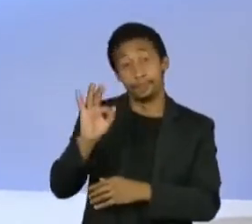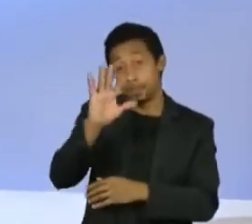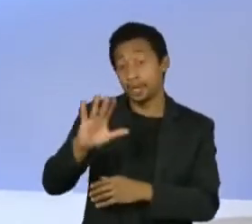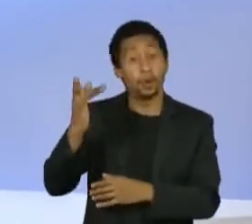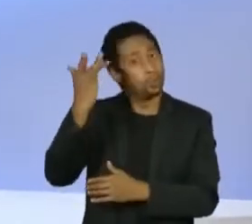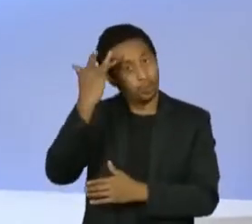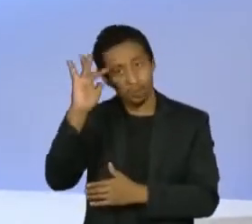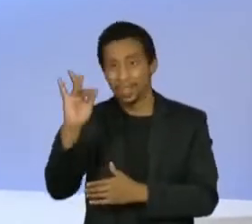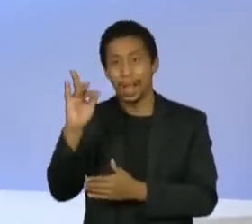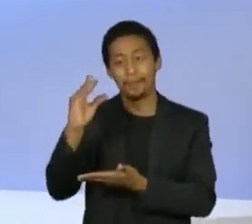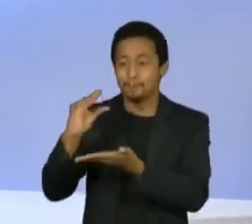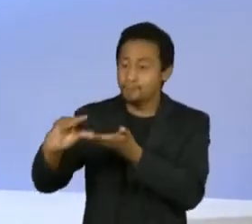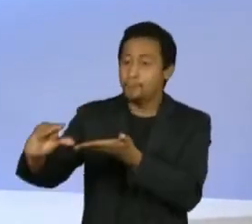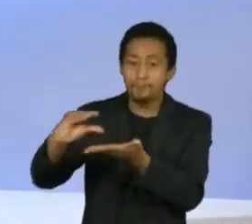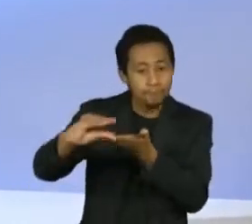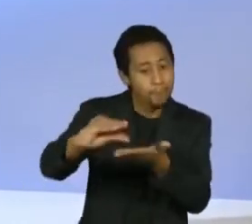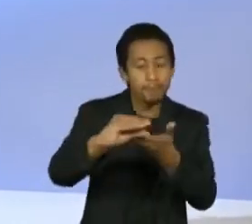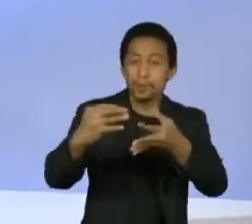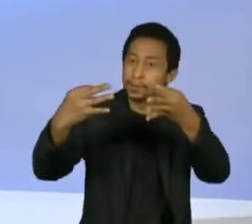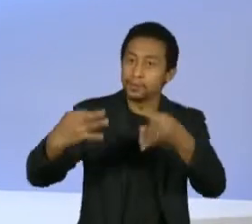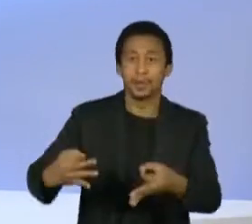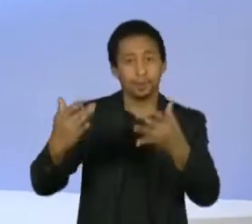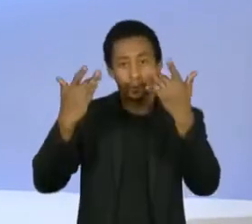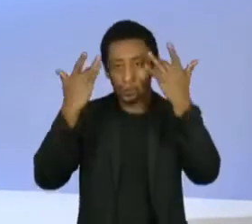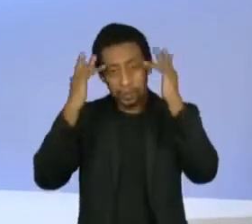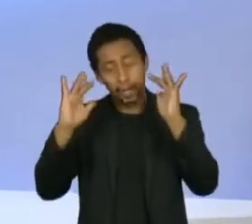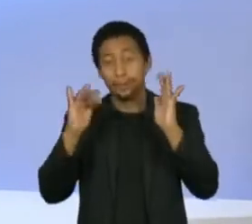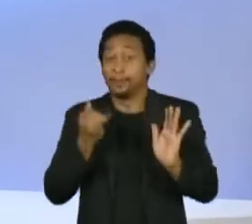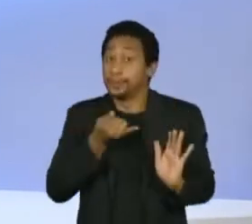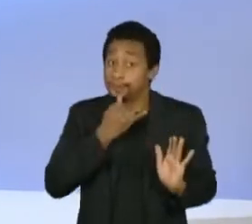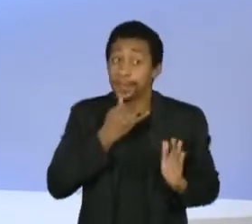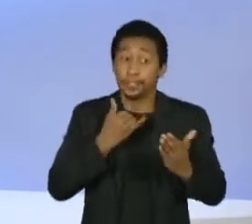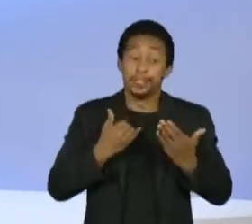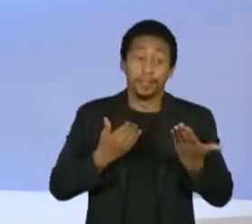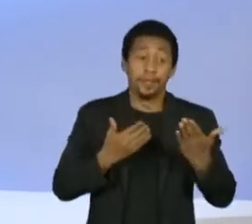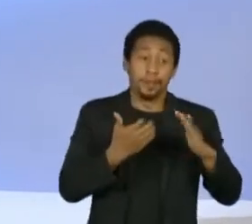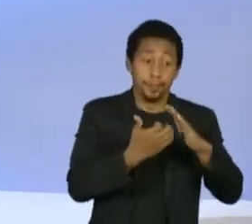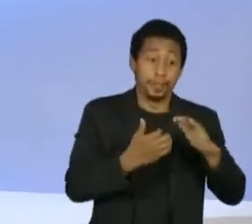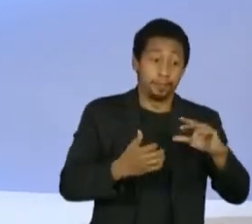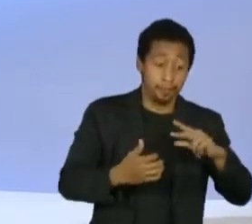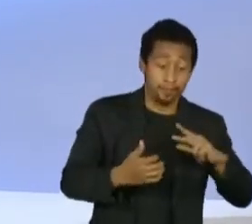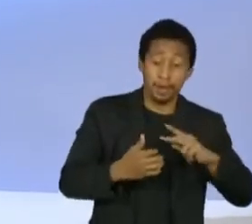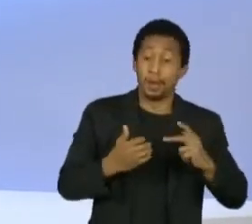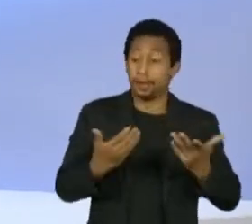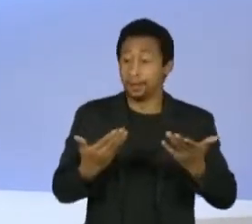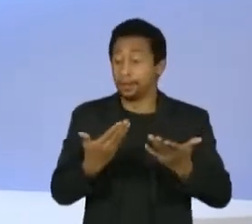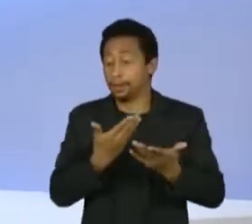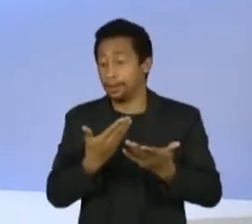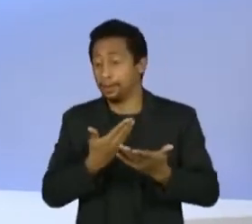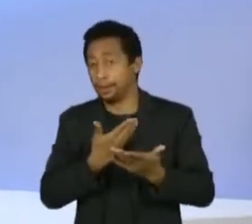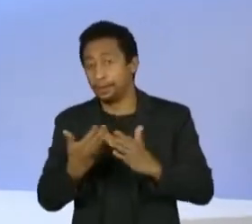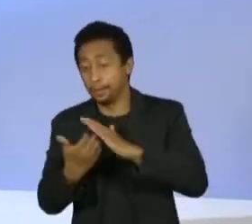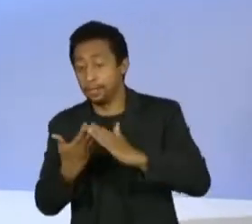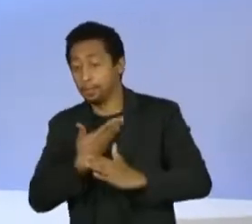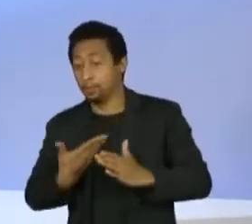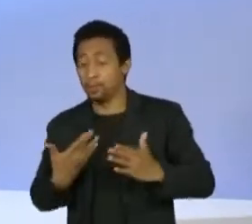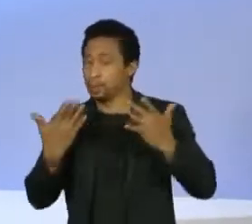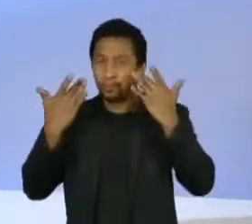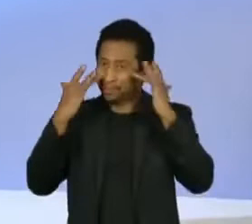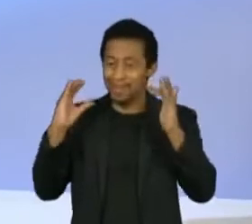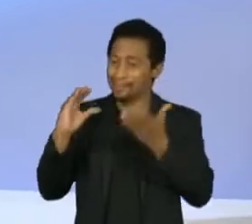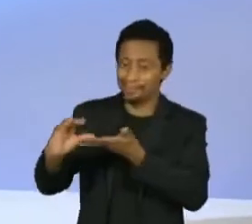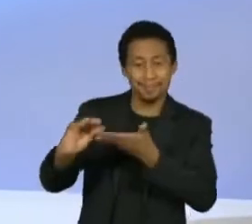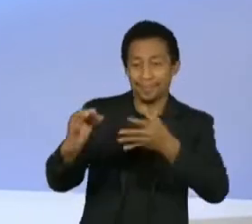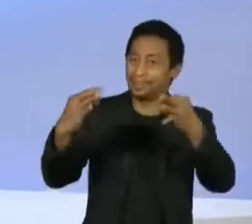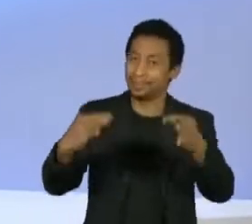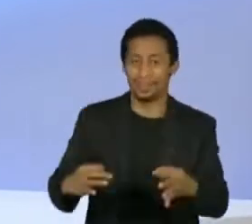até o privado sofre desse mesmo mal. E o brasileiro não consegue acompanhar, porque é uma sopa de letrinhas, ele teve que